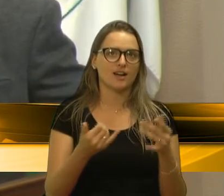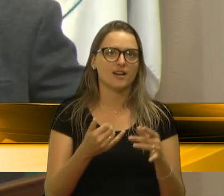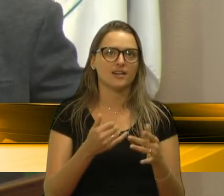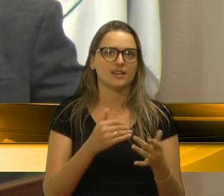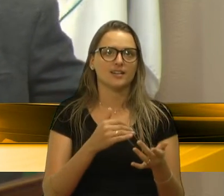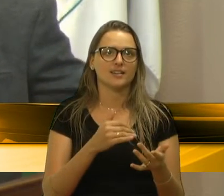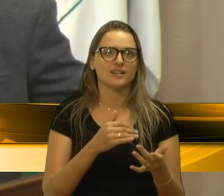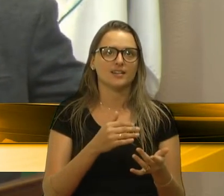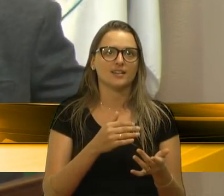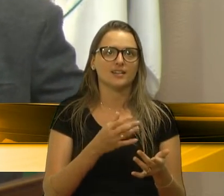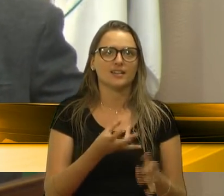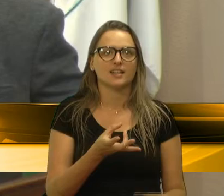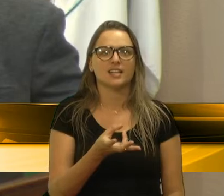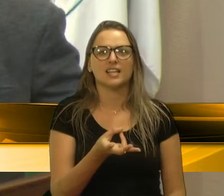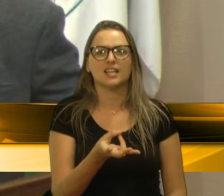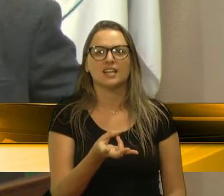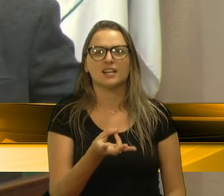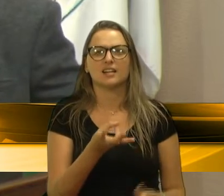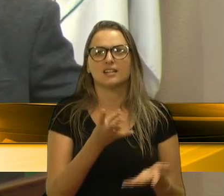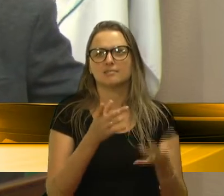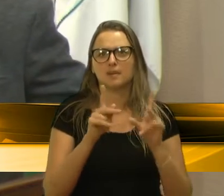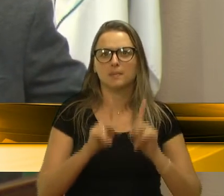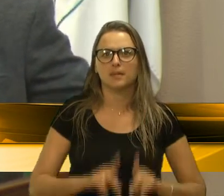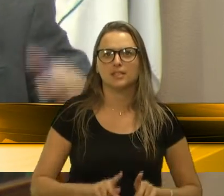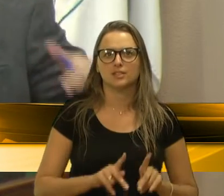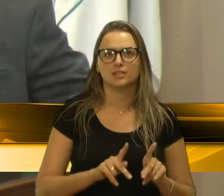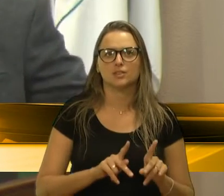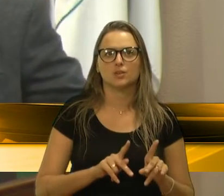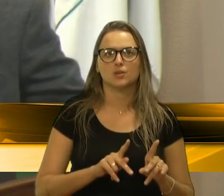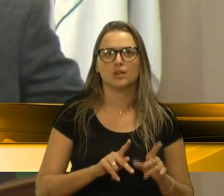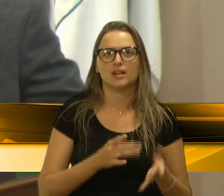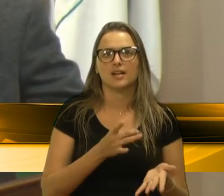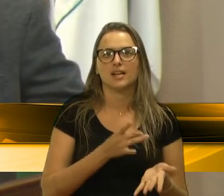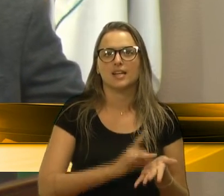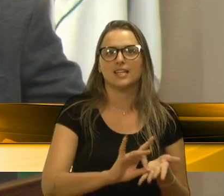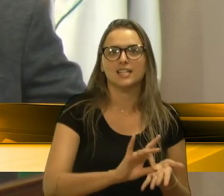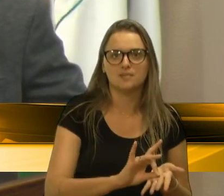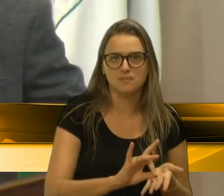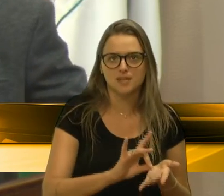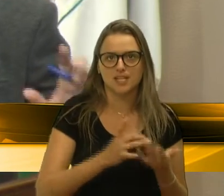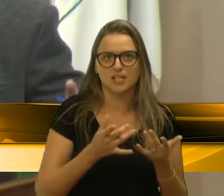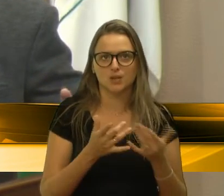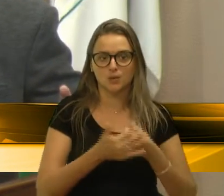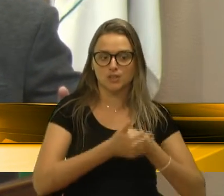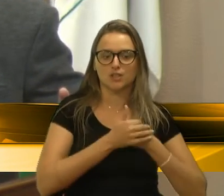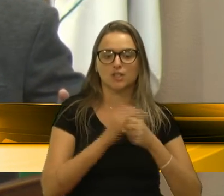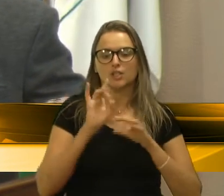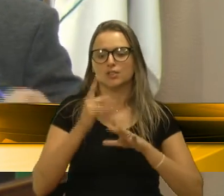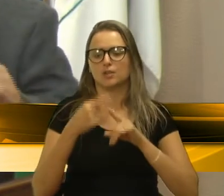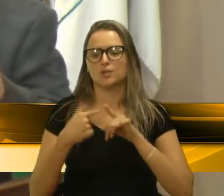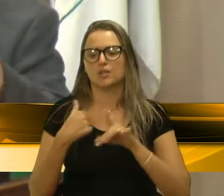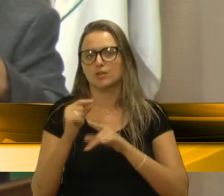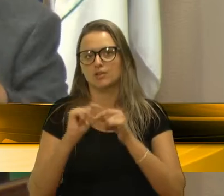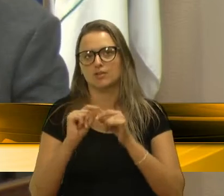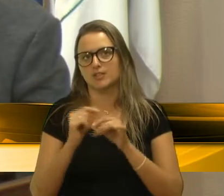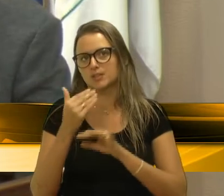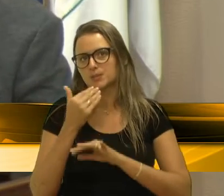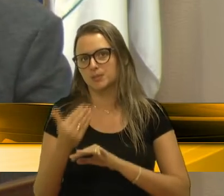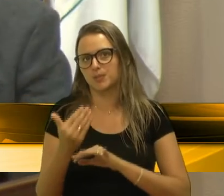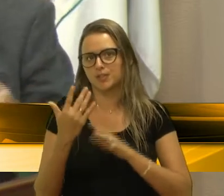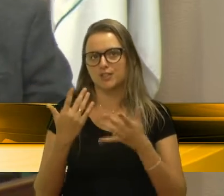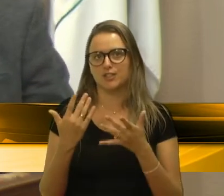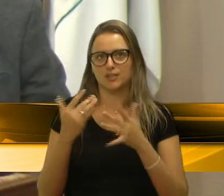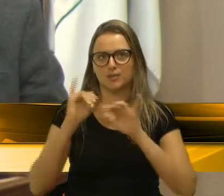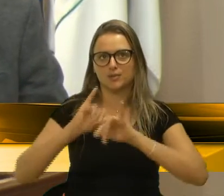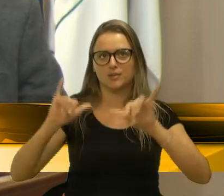trincheira, por alguém da base do governo que se escondeu, só porque eu fiz um pedido de informações, só porque eu fiz um pedido de informações, democracia pura.